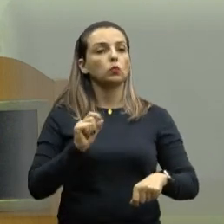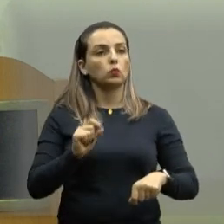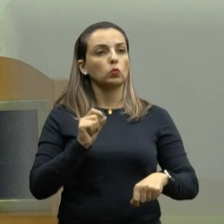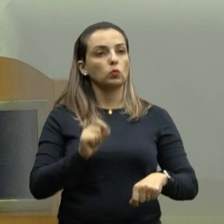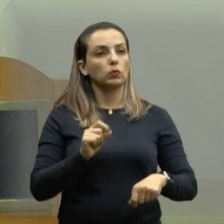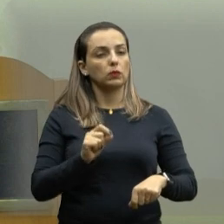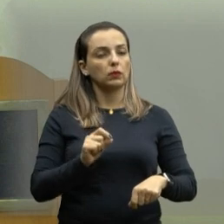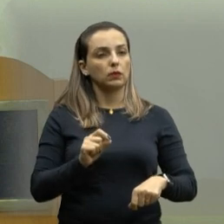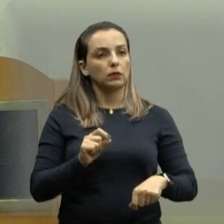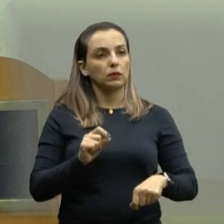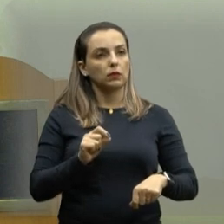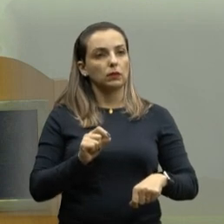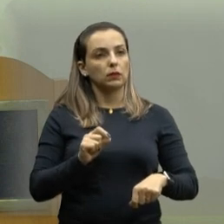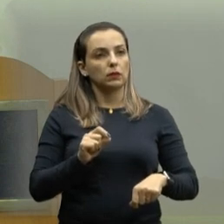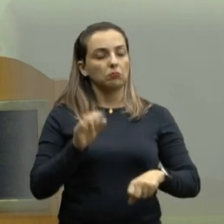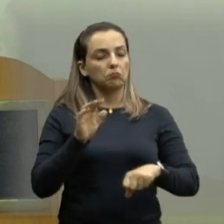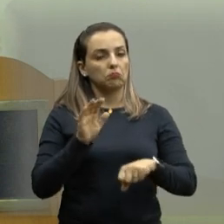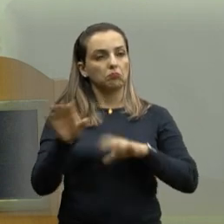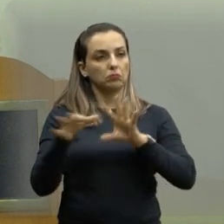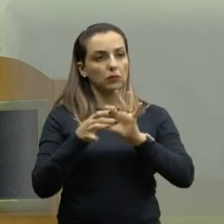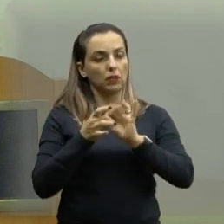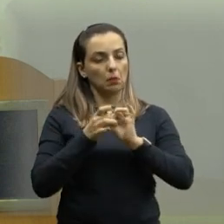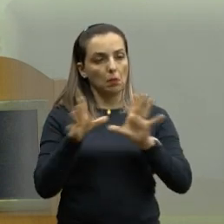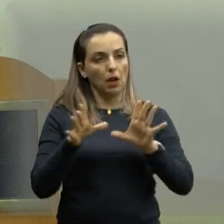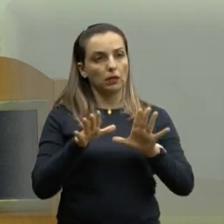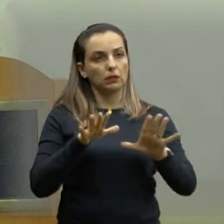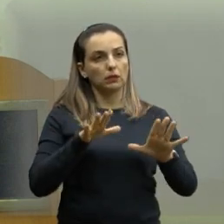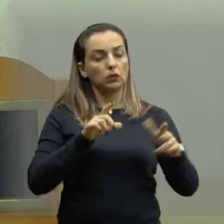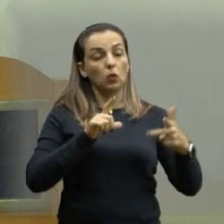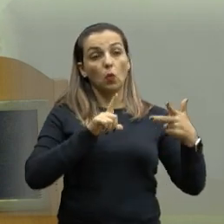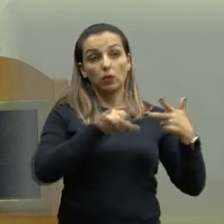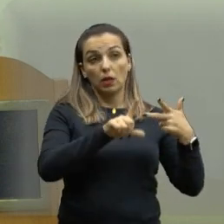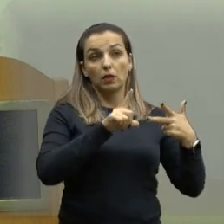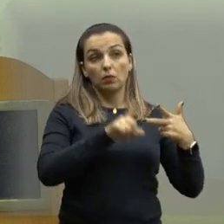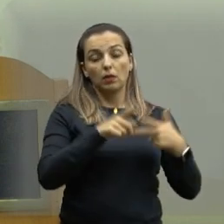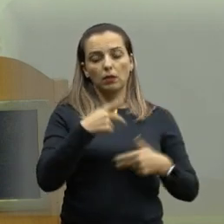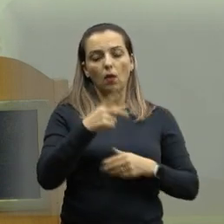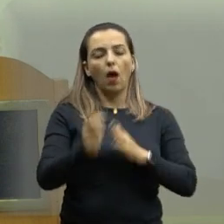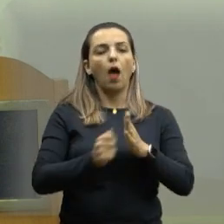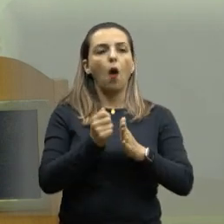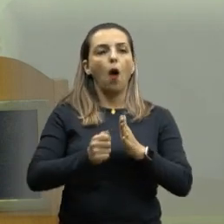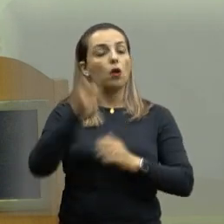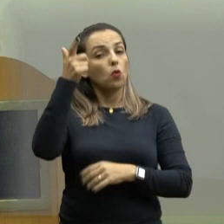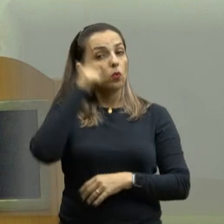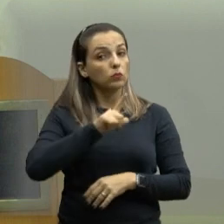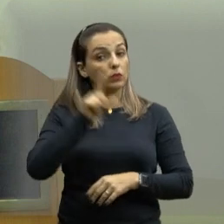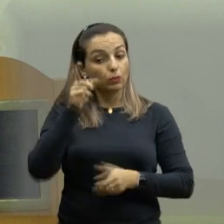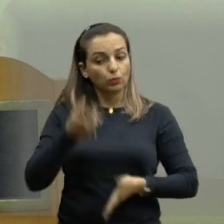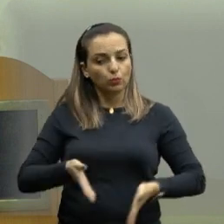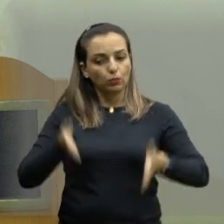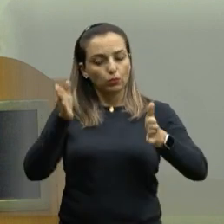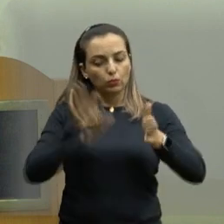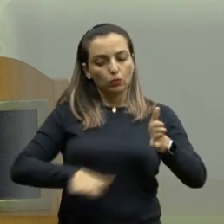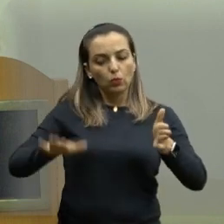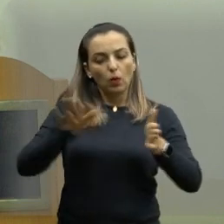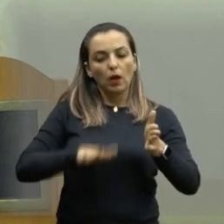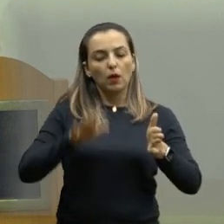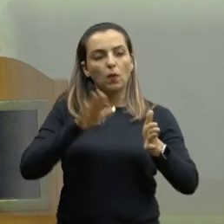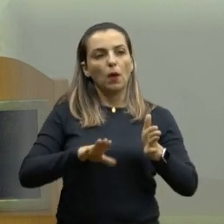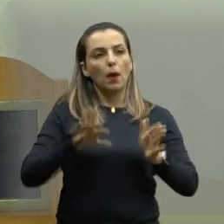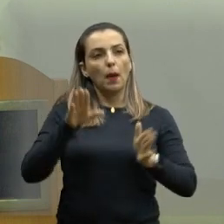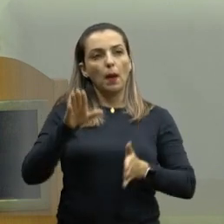democrática do Parlamento Araraquarense que conseguimos tombar como patrimônio